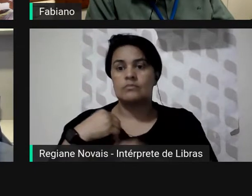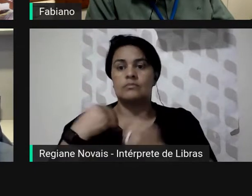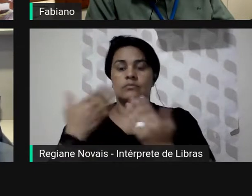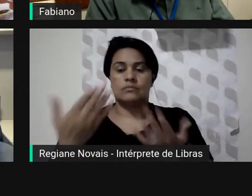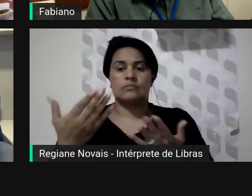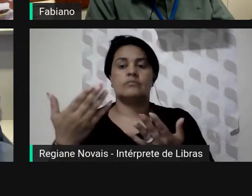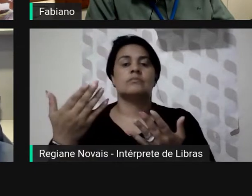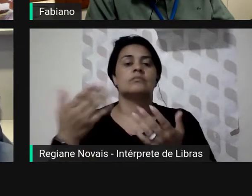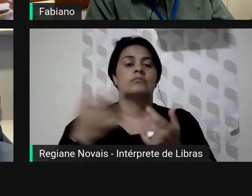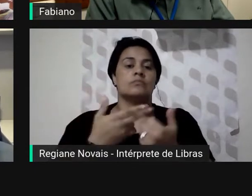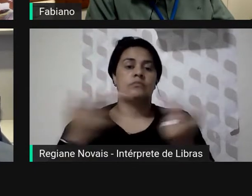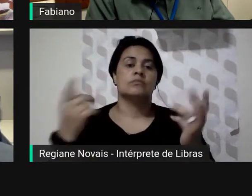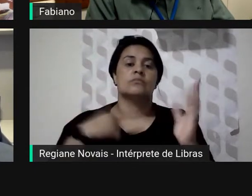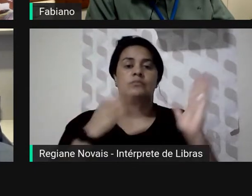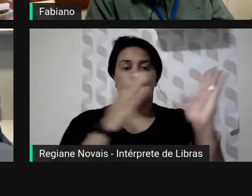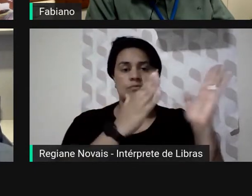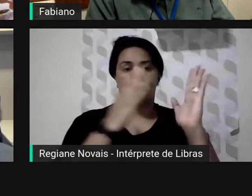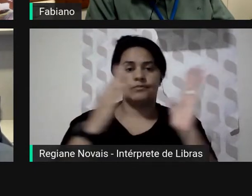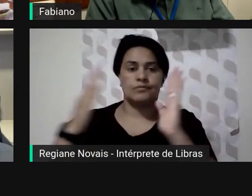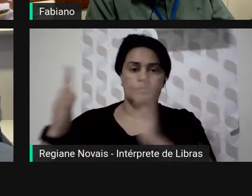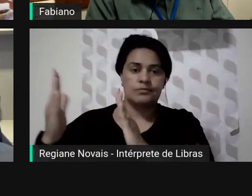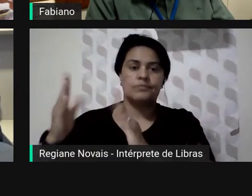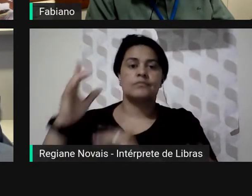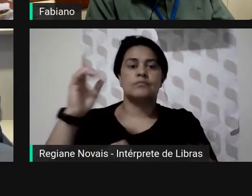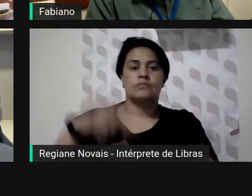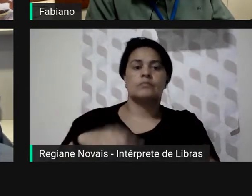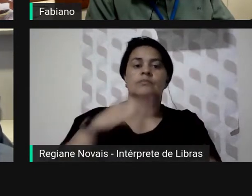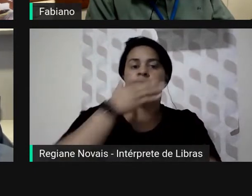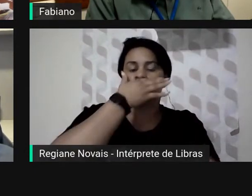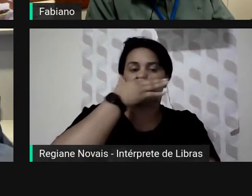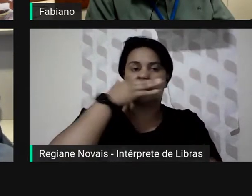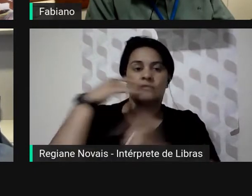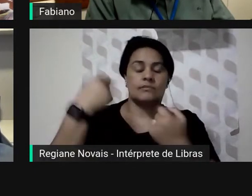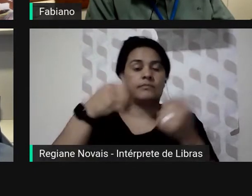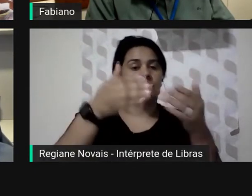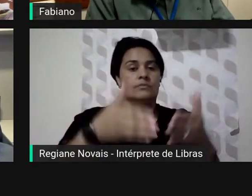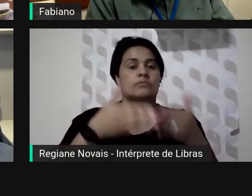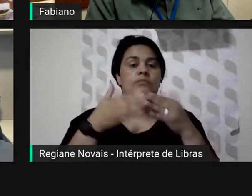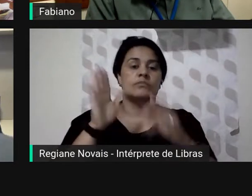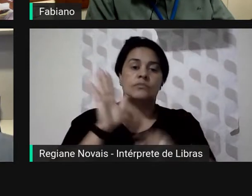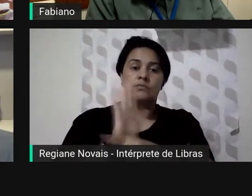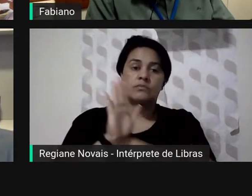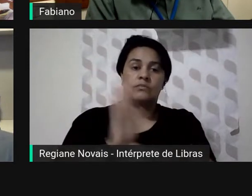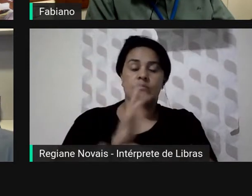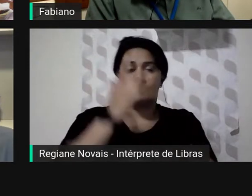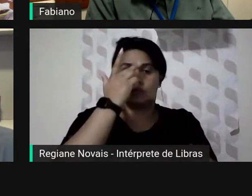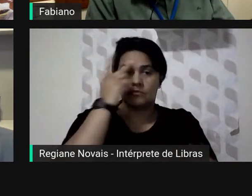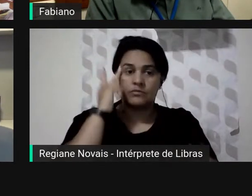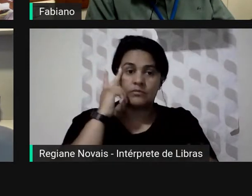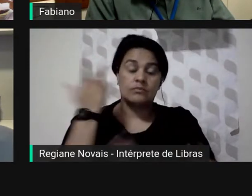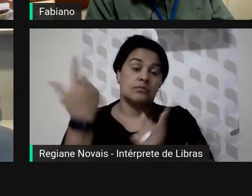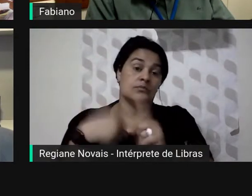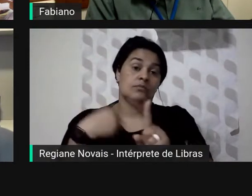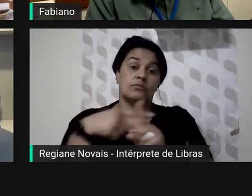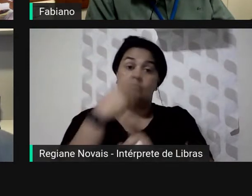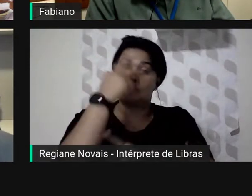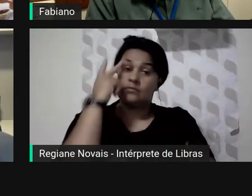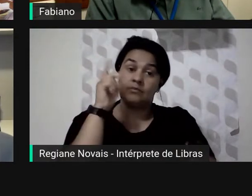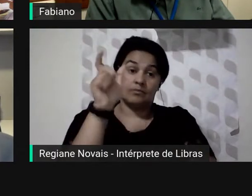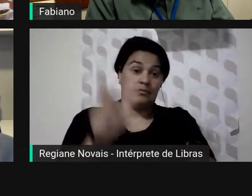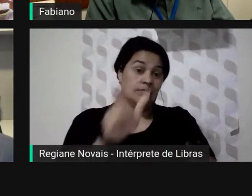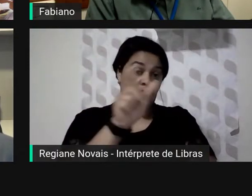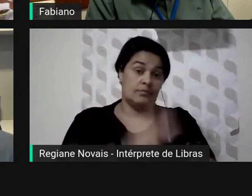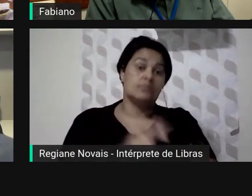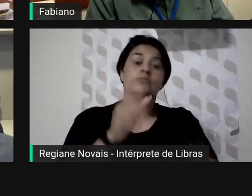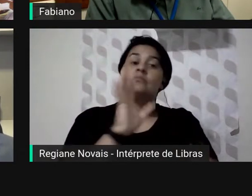na biblioteca do Senado aqui na biblioteca da casa mesmo pedir ajuda das pessoas porque a pessoa conhece ela ela funciona